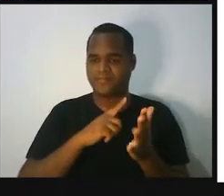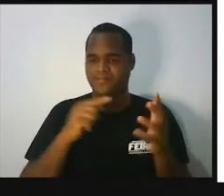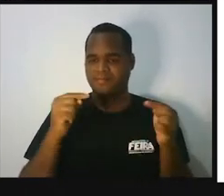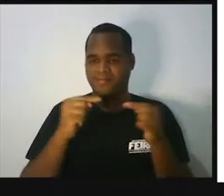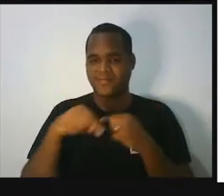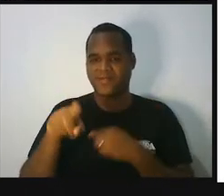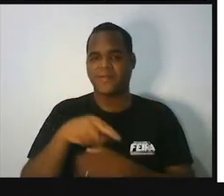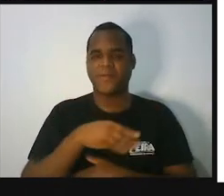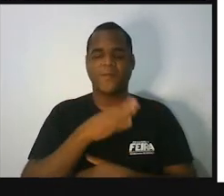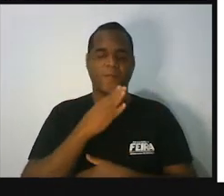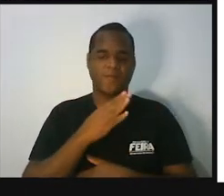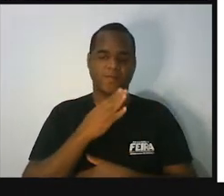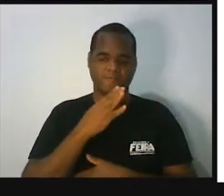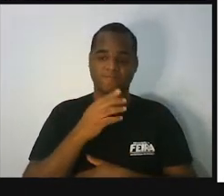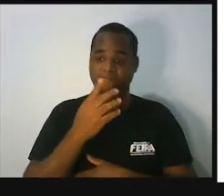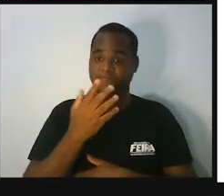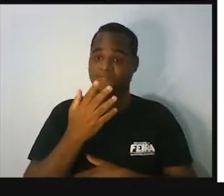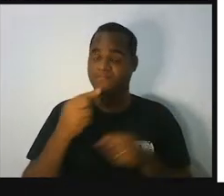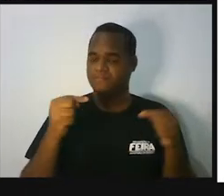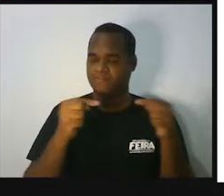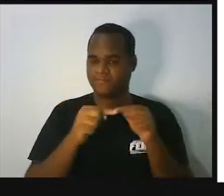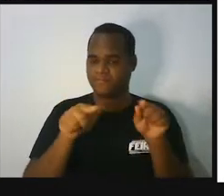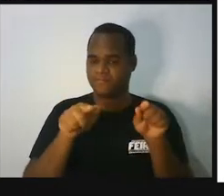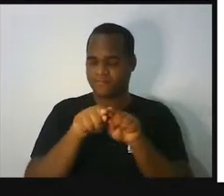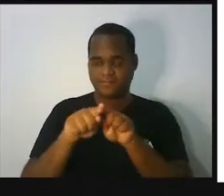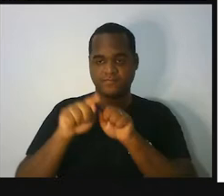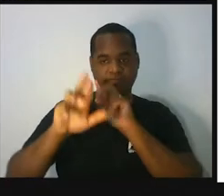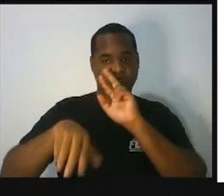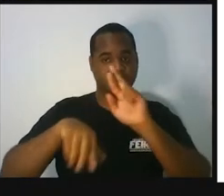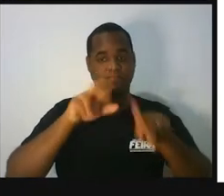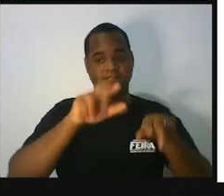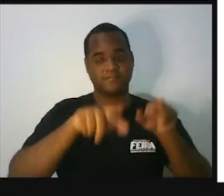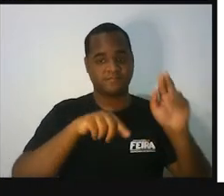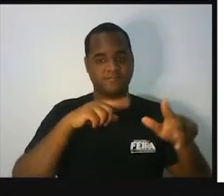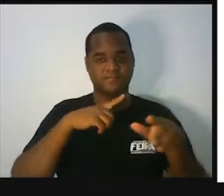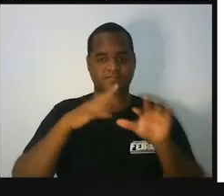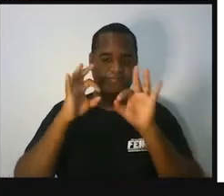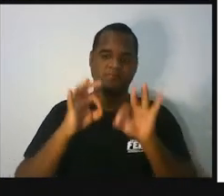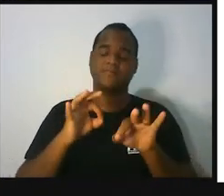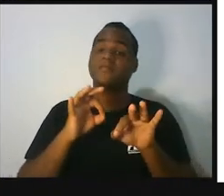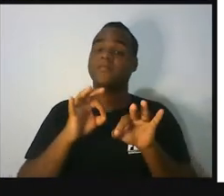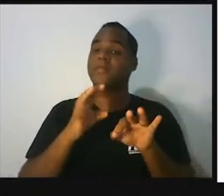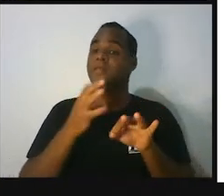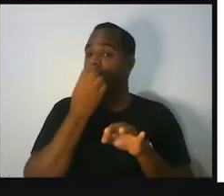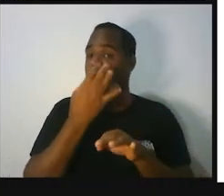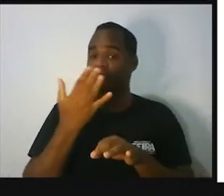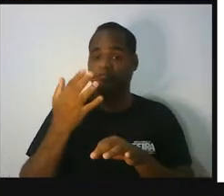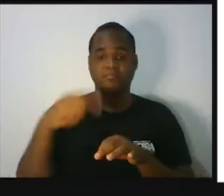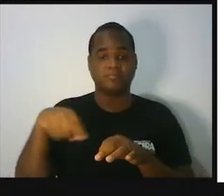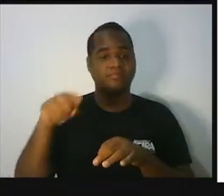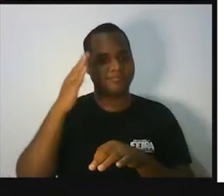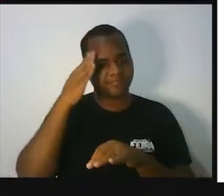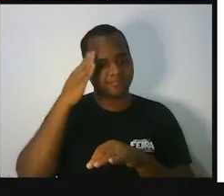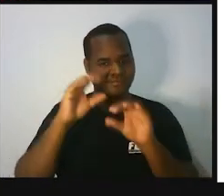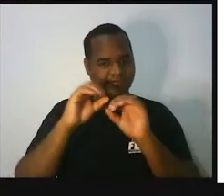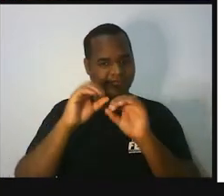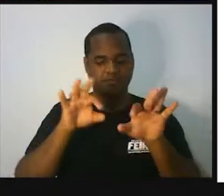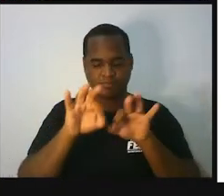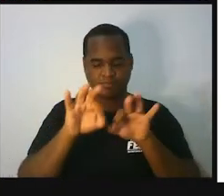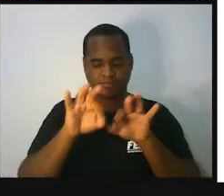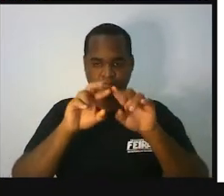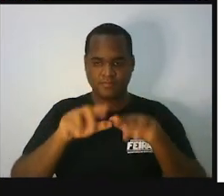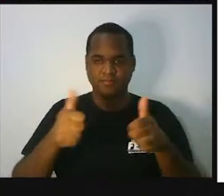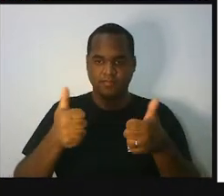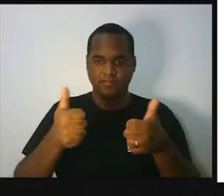conhecemos e com muito mais detalhes também, certo? Bom, então, o que é que a gente vai fazer? A gente vai